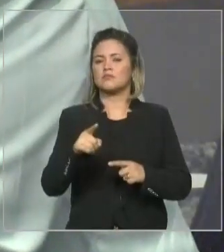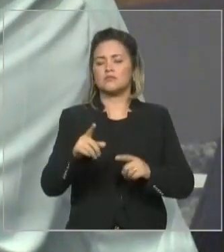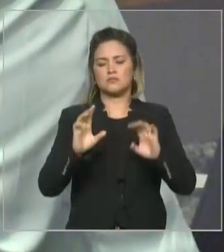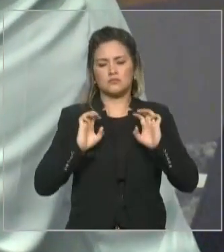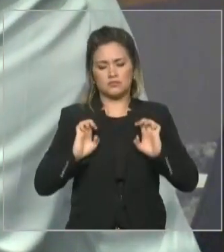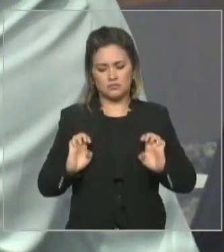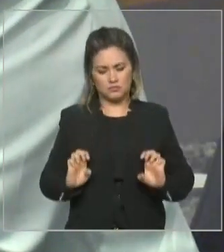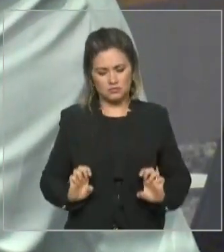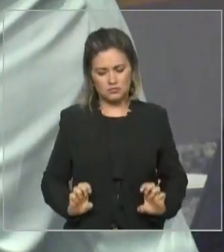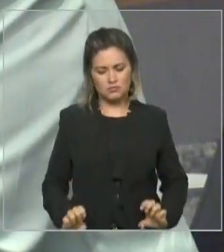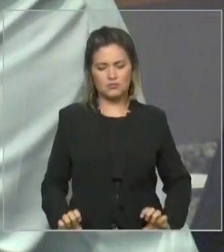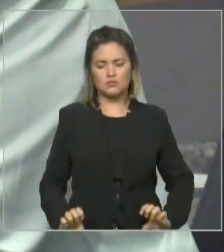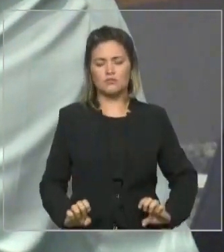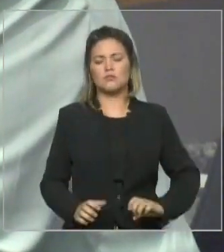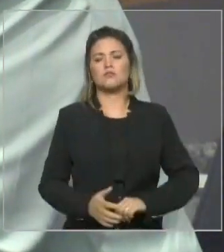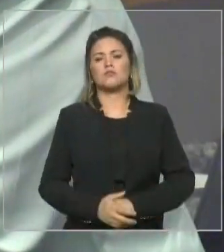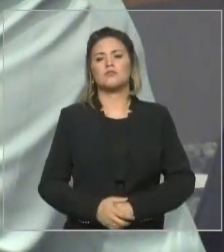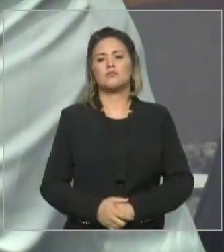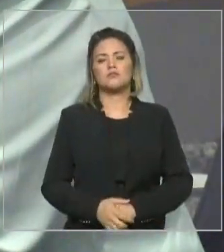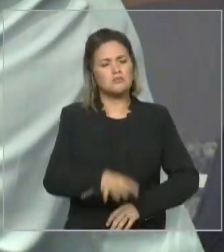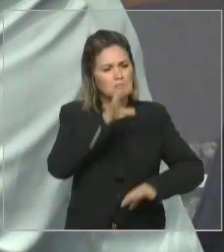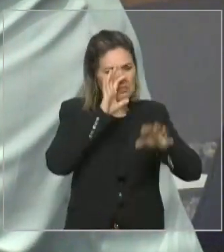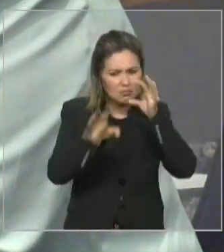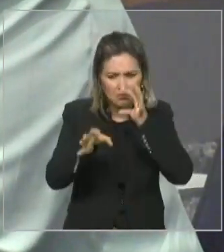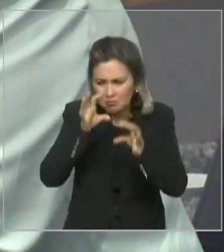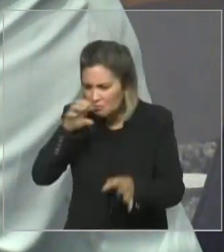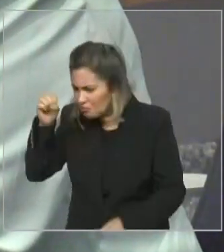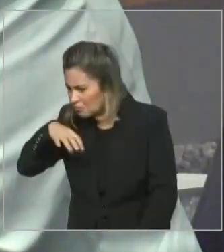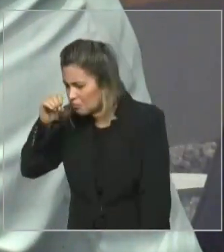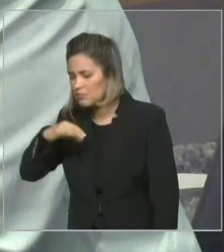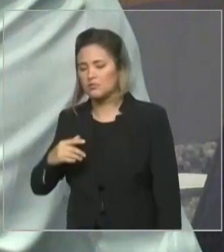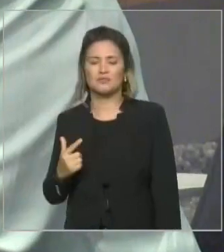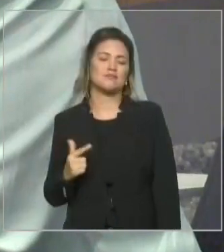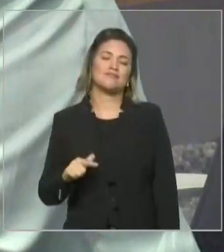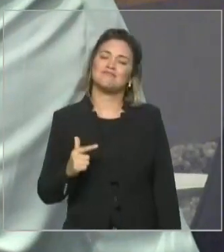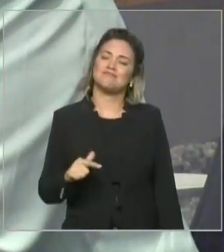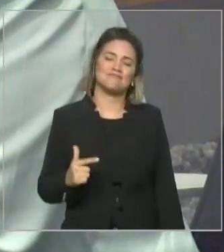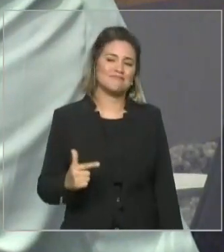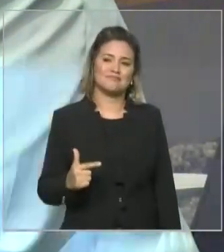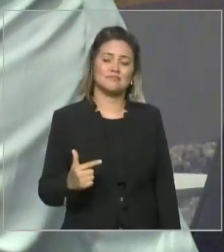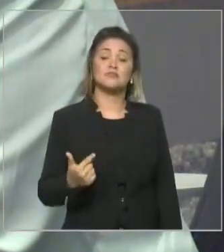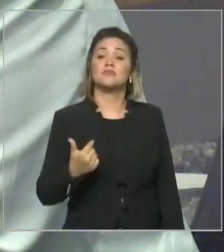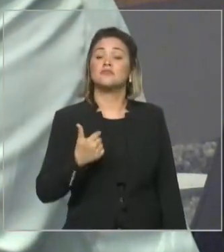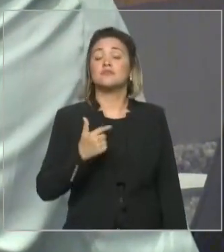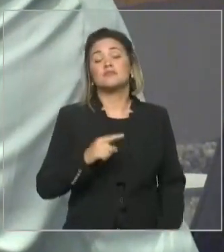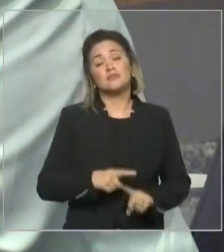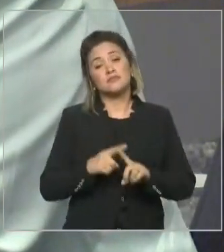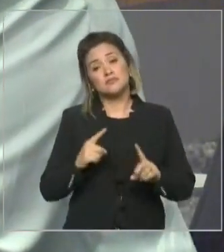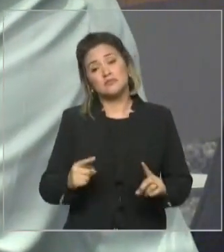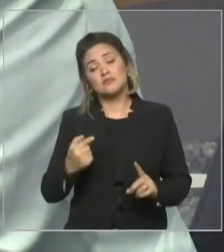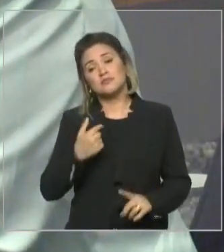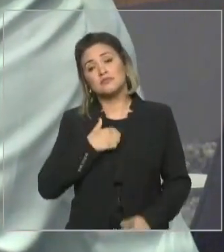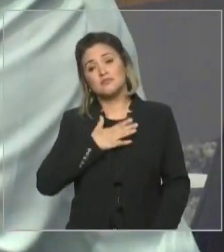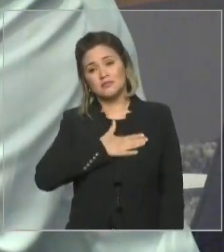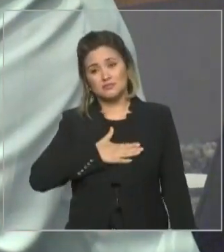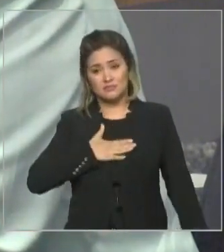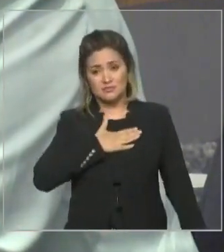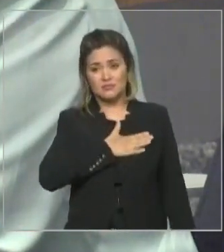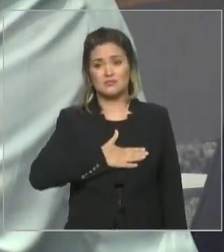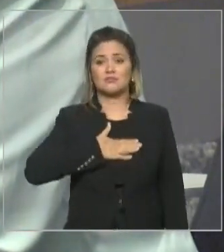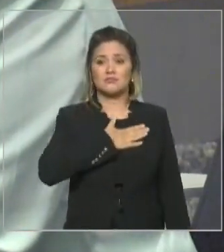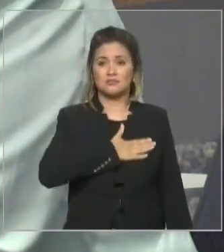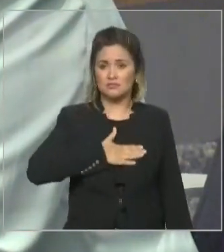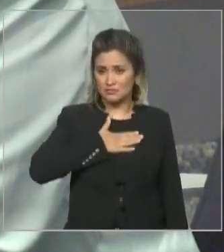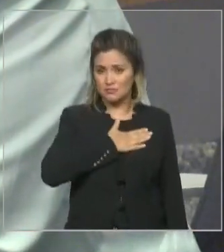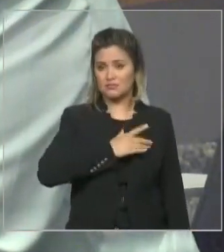forte, sem agressões, mas, principalmente, eu estou contente, porque eu vou contar, nós vamos contar com